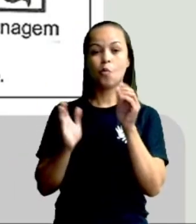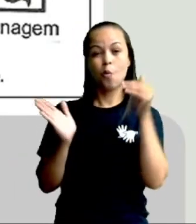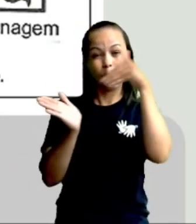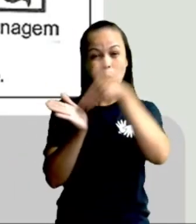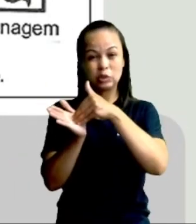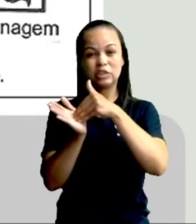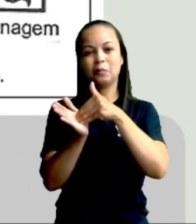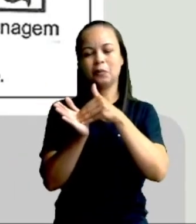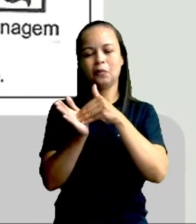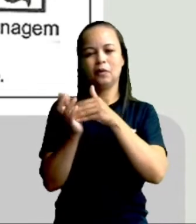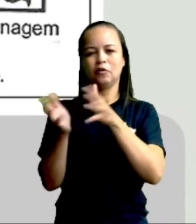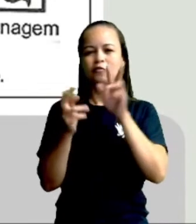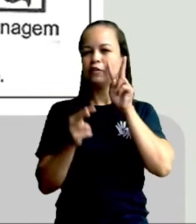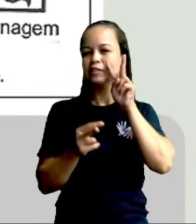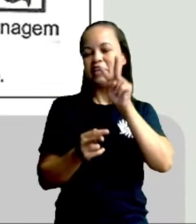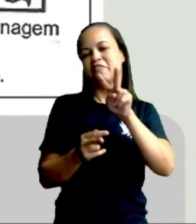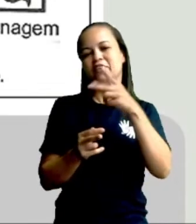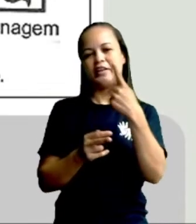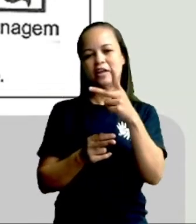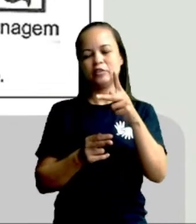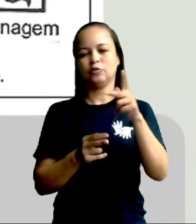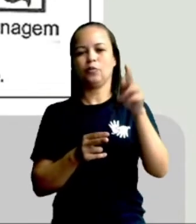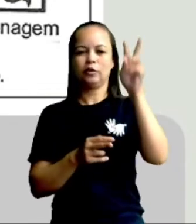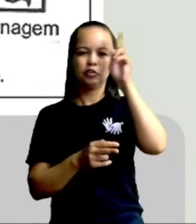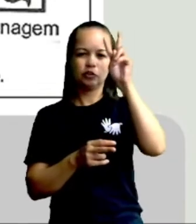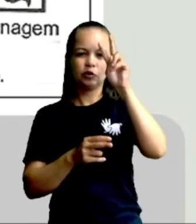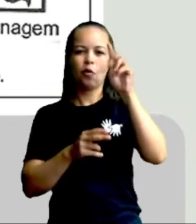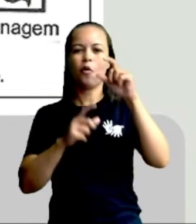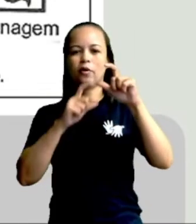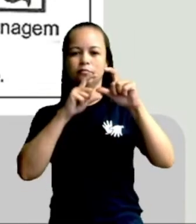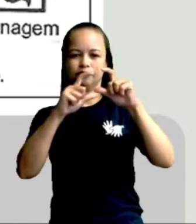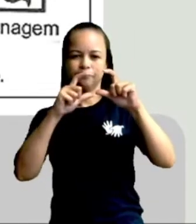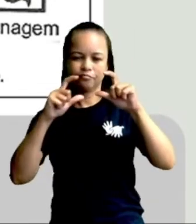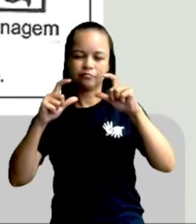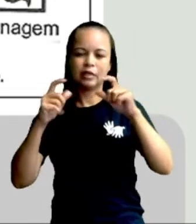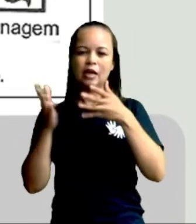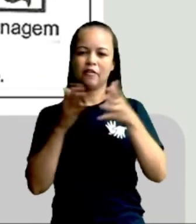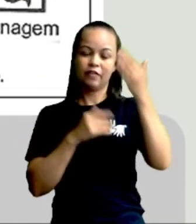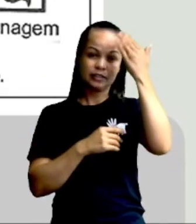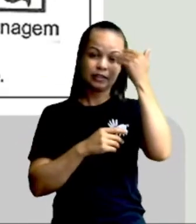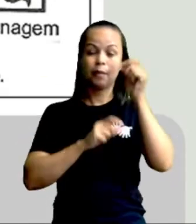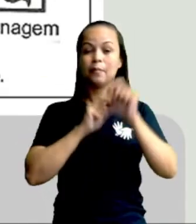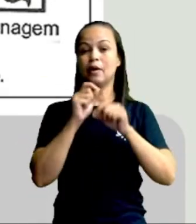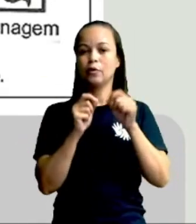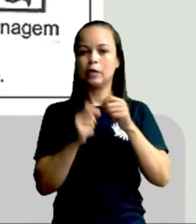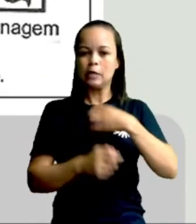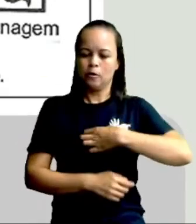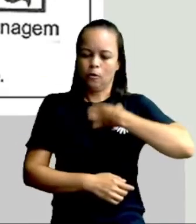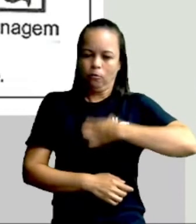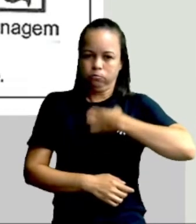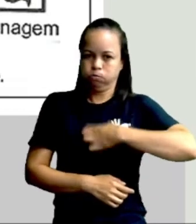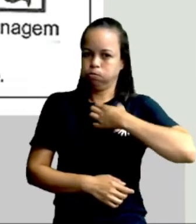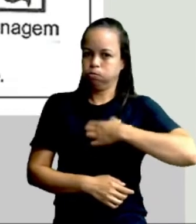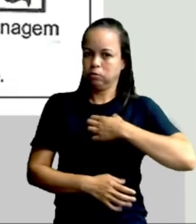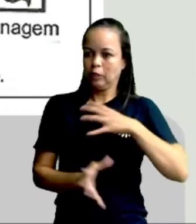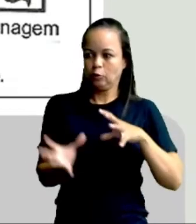aí, quando você vê na sua historinha, na sua tirinha, você vai saber que ali o personagem está zangado. Então, ele não está bem, ele